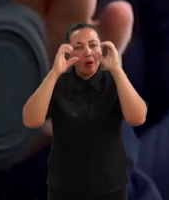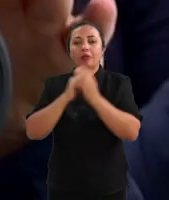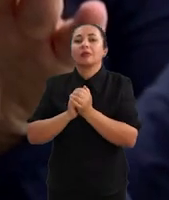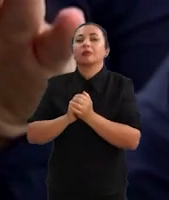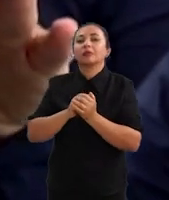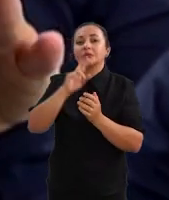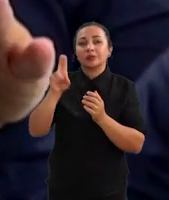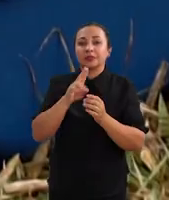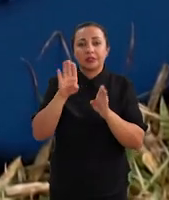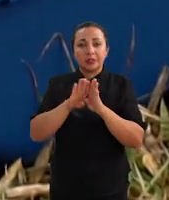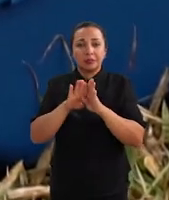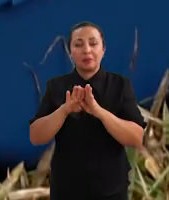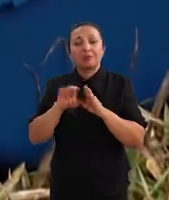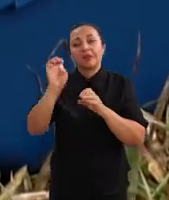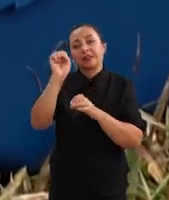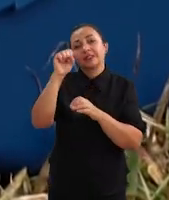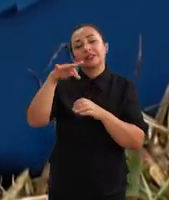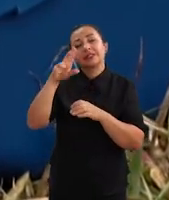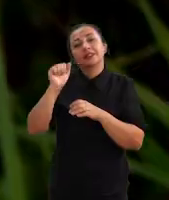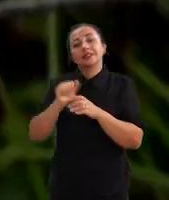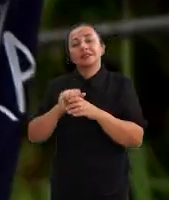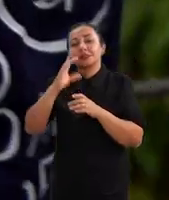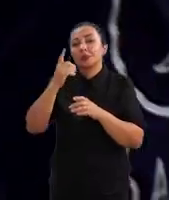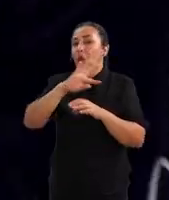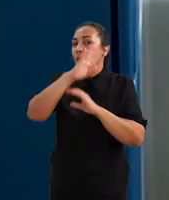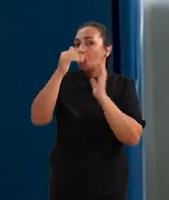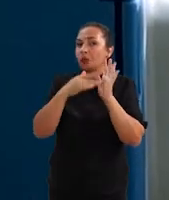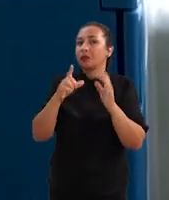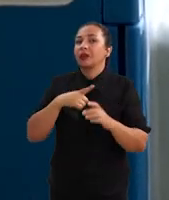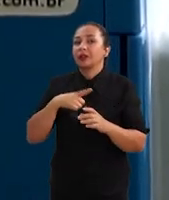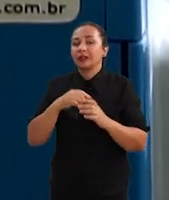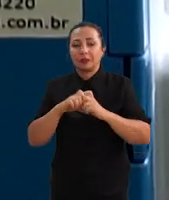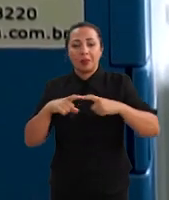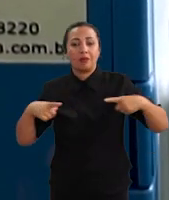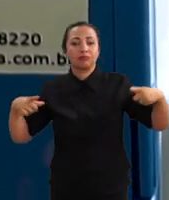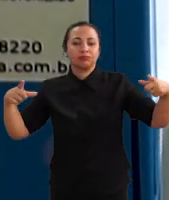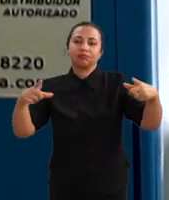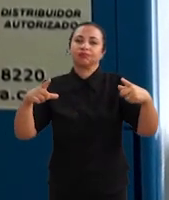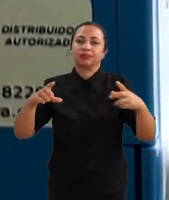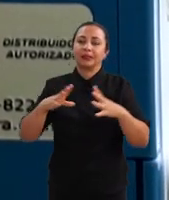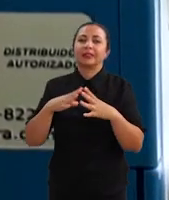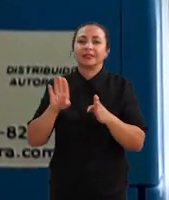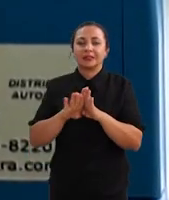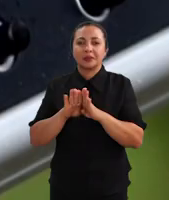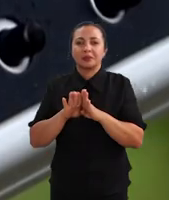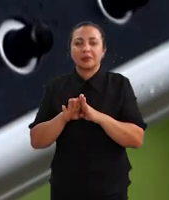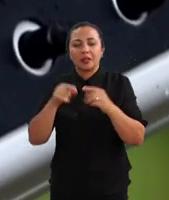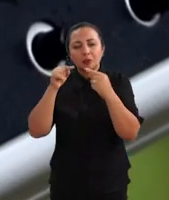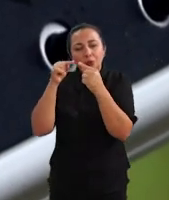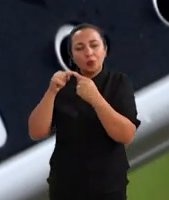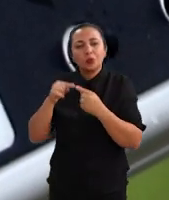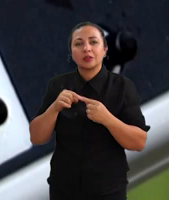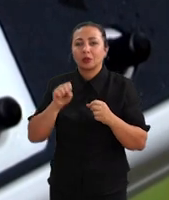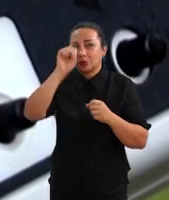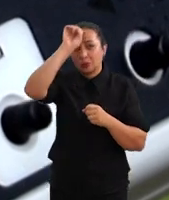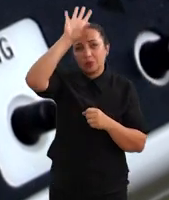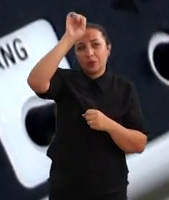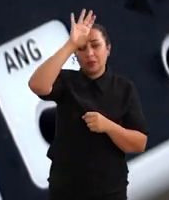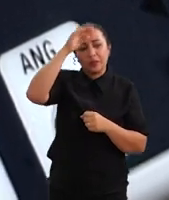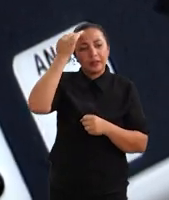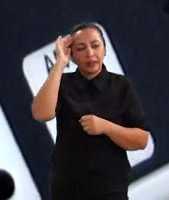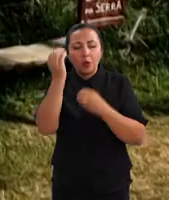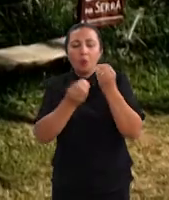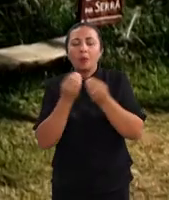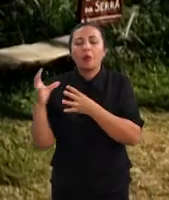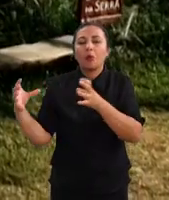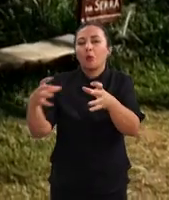usa um equipamento chamado de extensão total, que nos permite ter uma ampliação muito grande. Então, a nos permite contar o número de baleias, entender a composição do